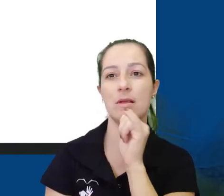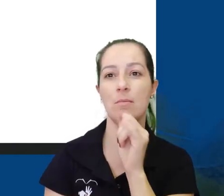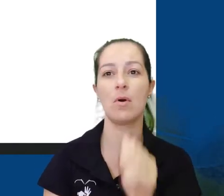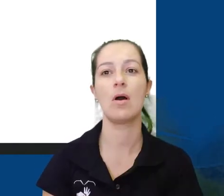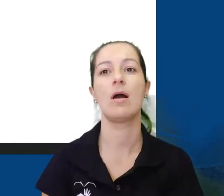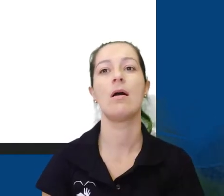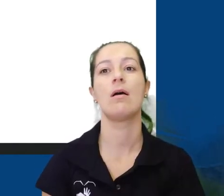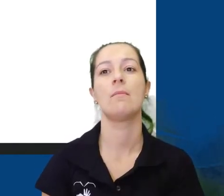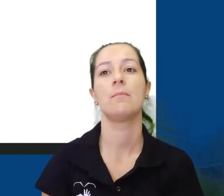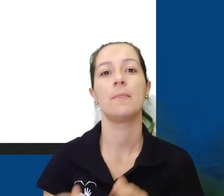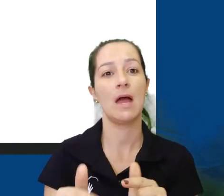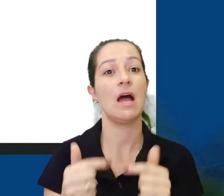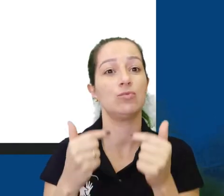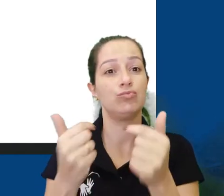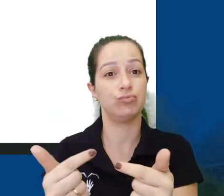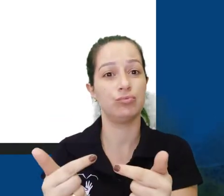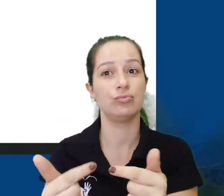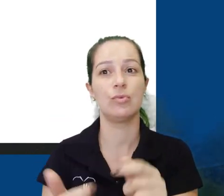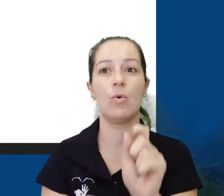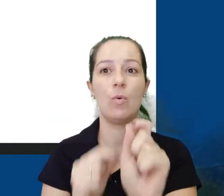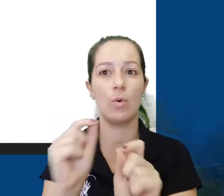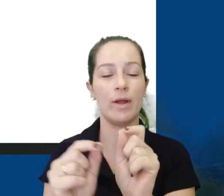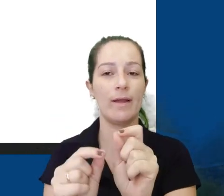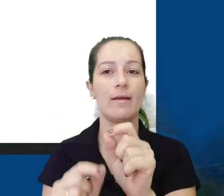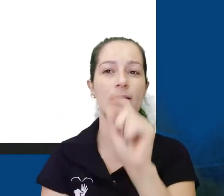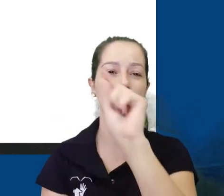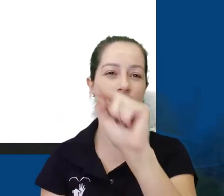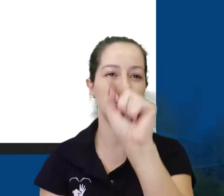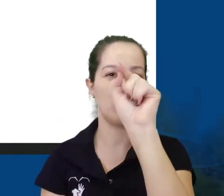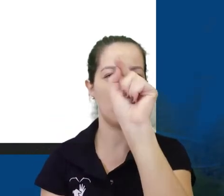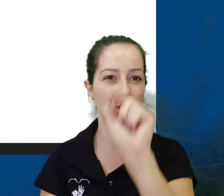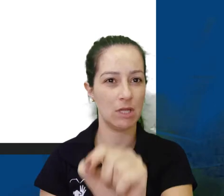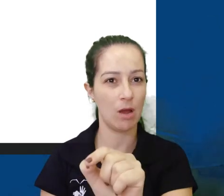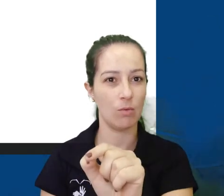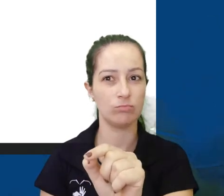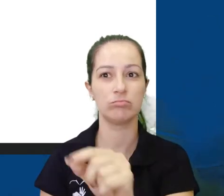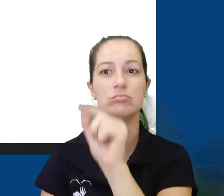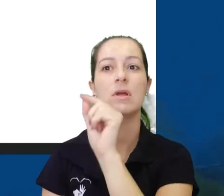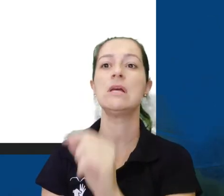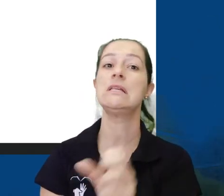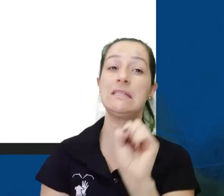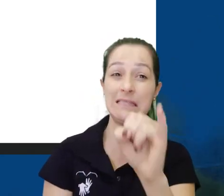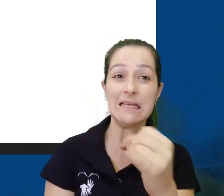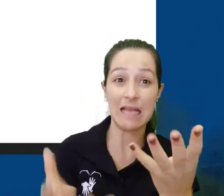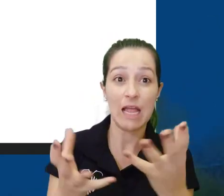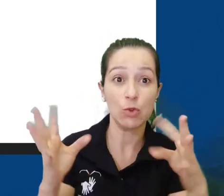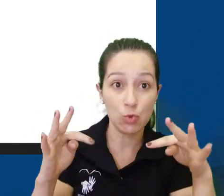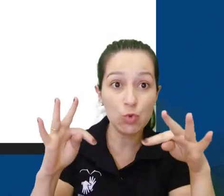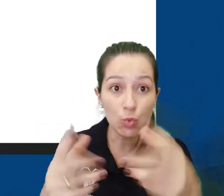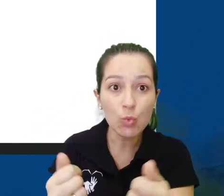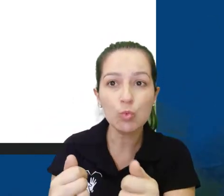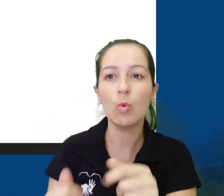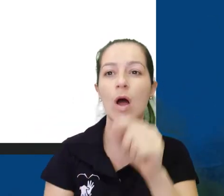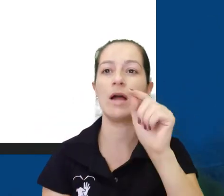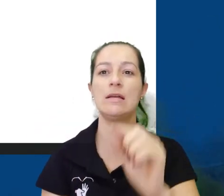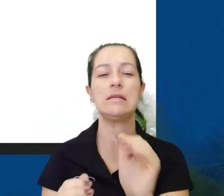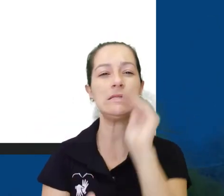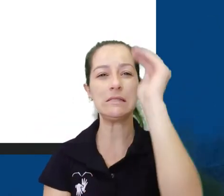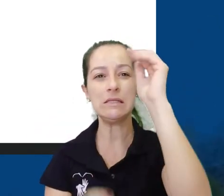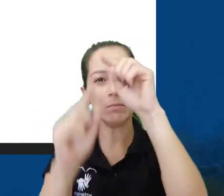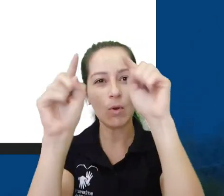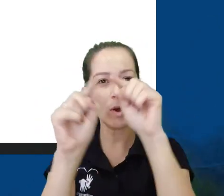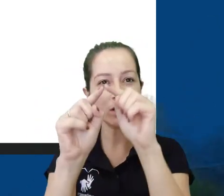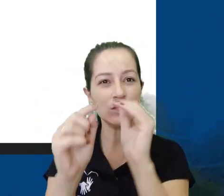selecionar no botão de ações, que está logo acima. Se quisermos selecionar todos os alunos, basta clicar na caixa de